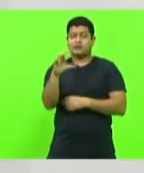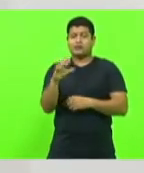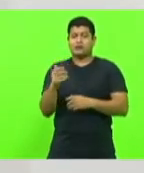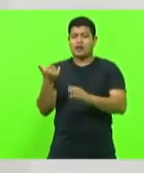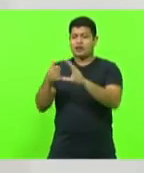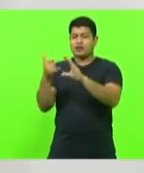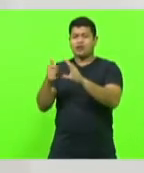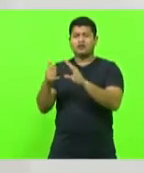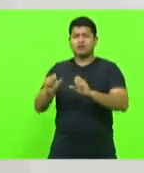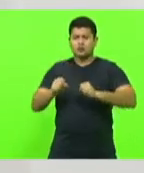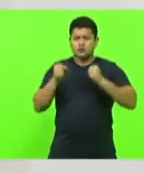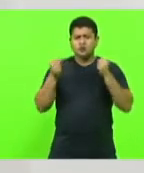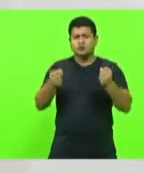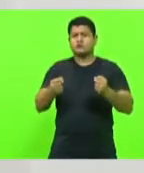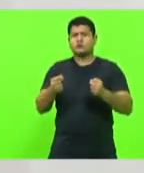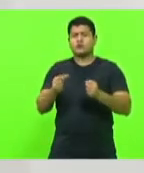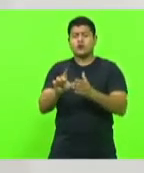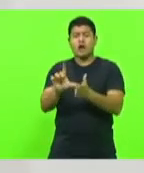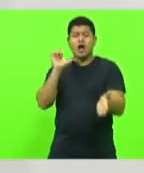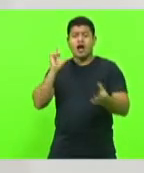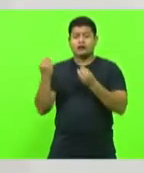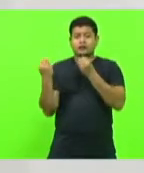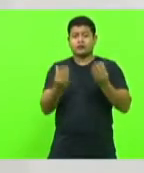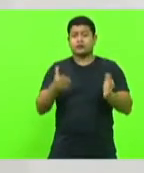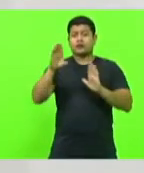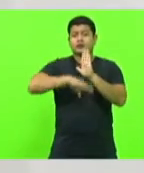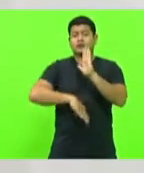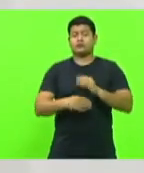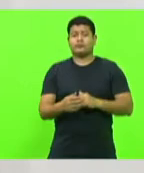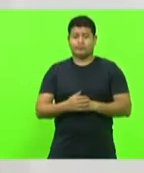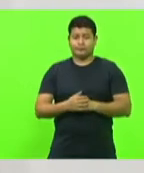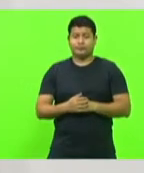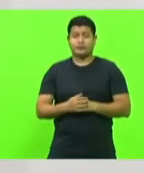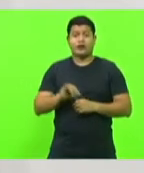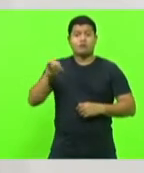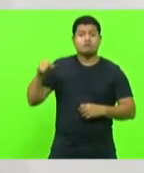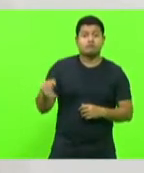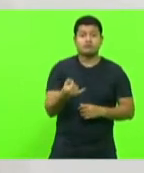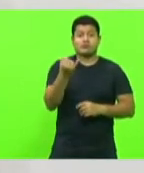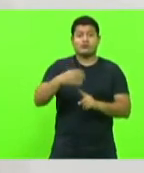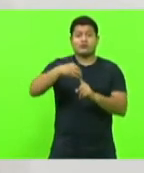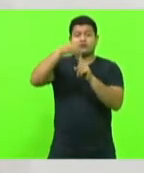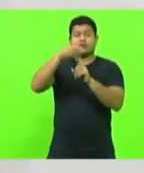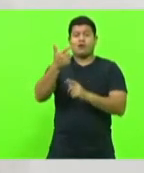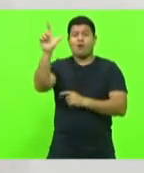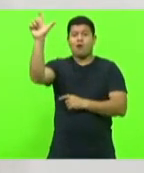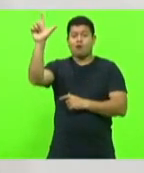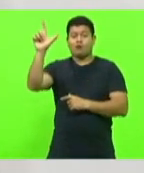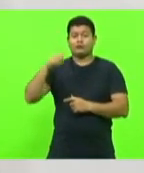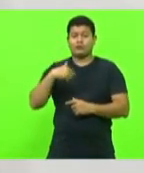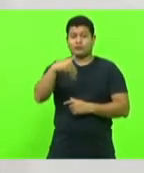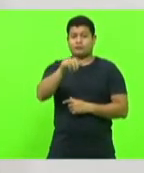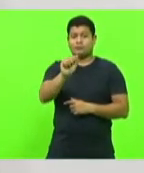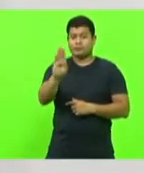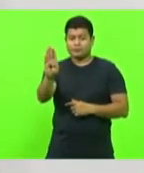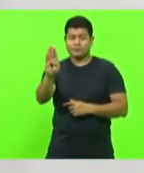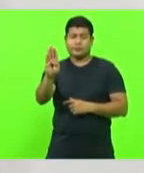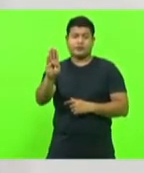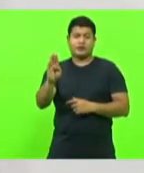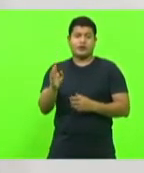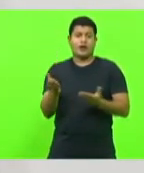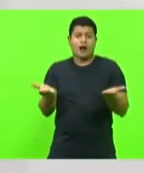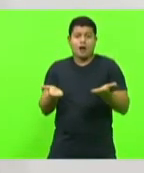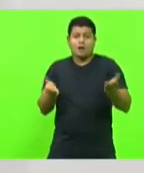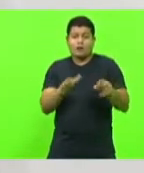antes mesmo deste prazo. Aproveito para destacar outra importante ação do MAB, realizada nesta